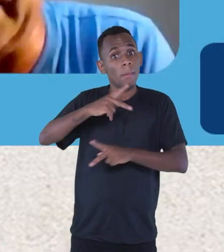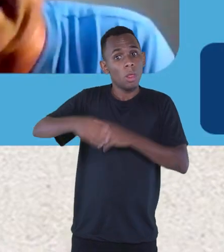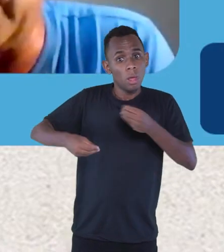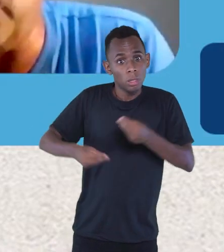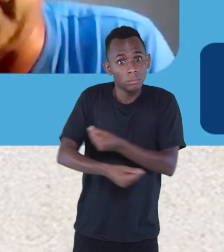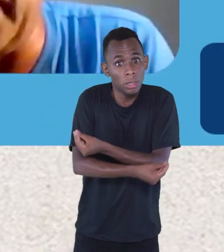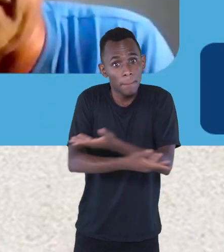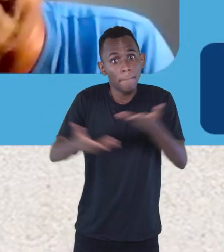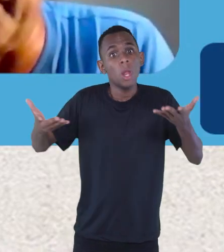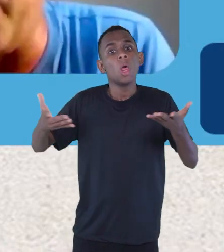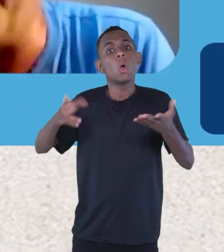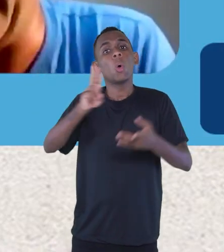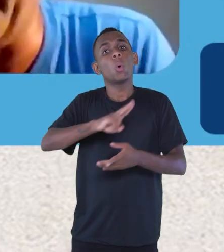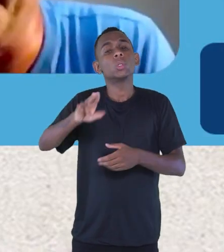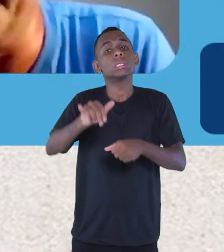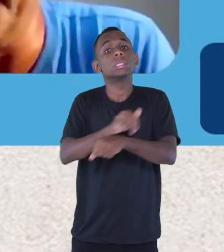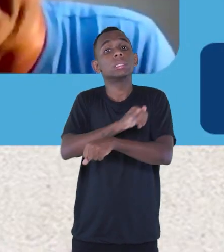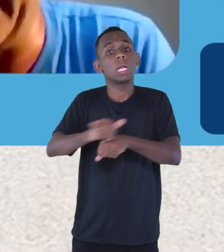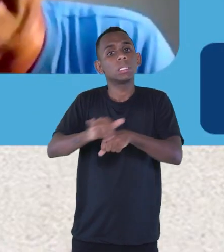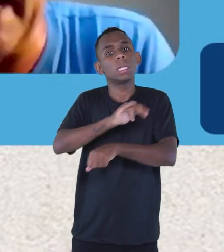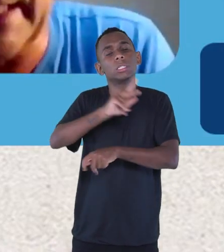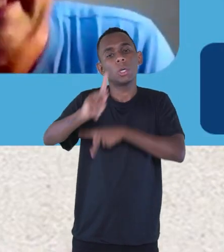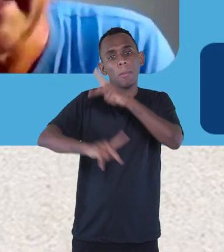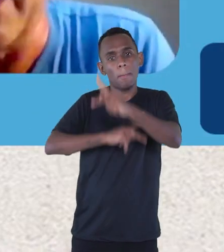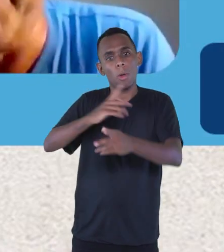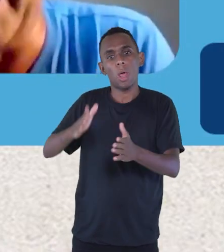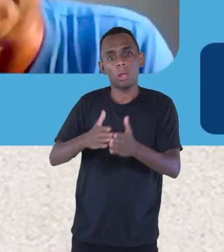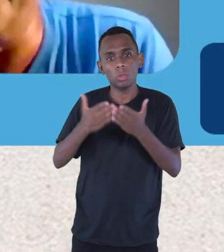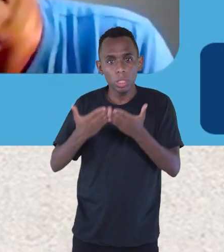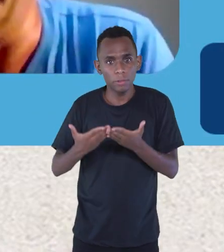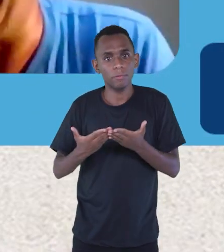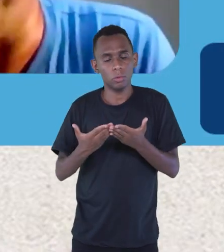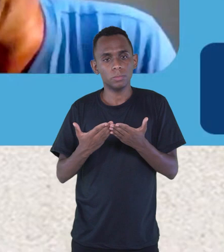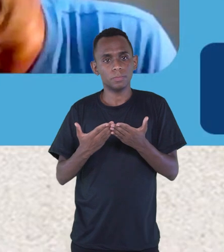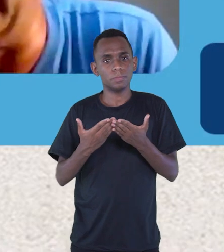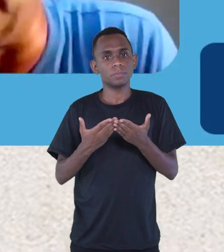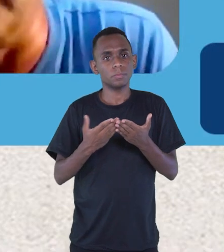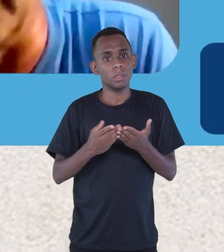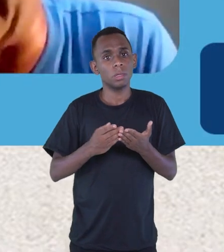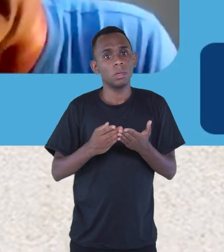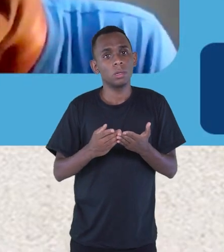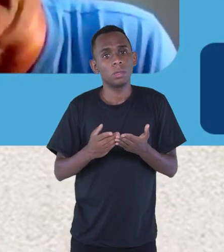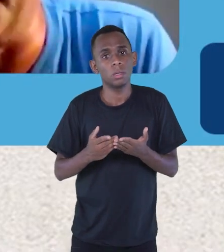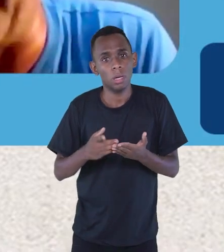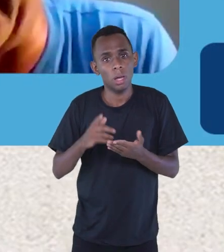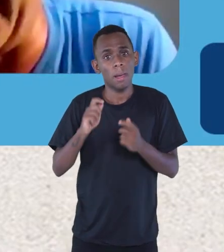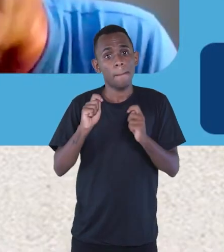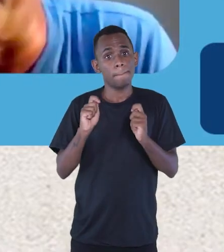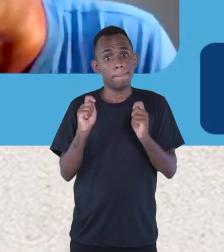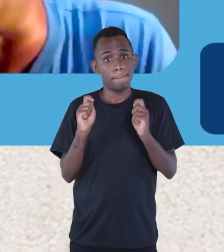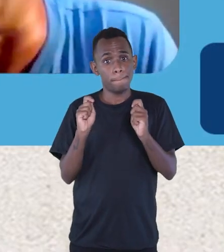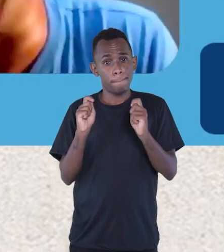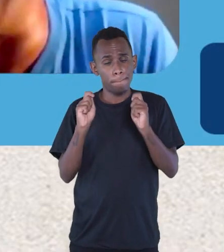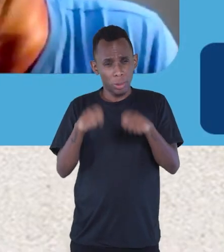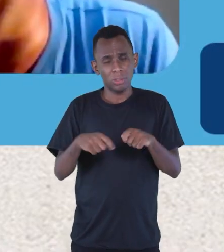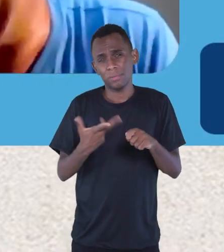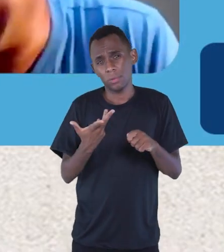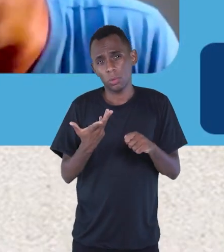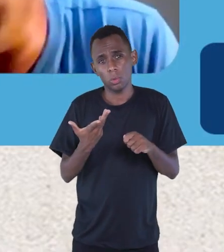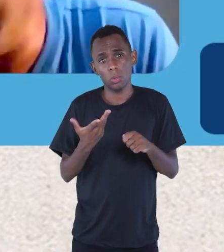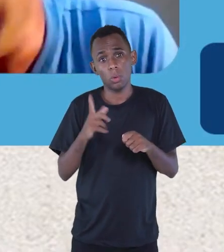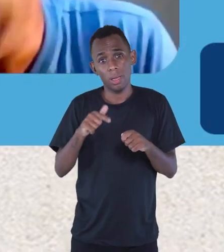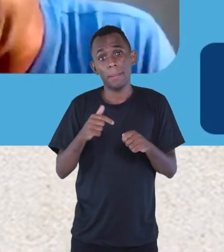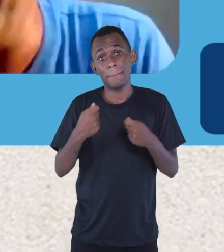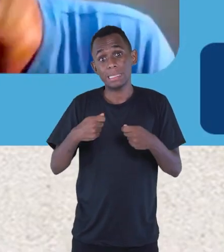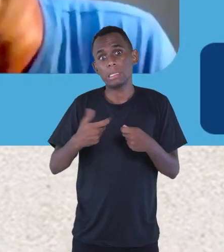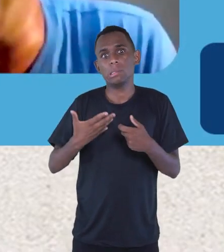arte da literatura popular, né? Ela literalmente dá vazão a esse, é um produto que tem que ser